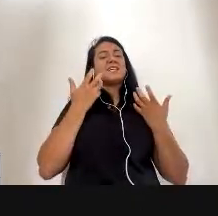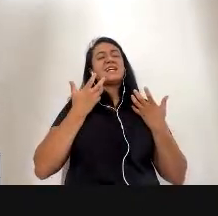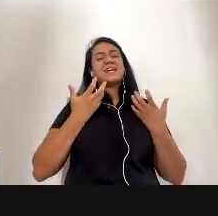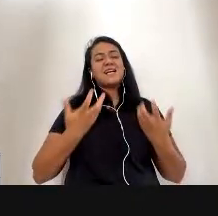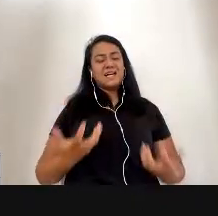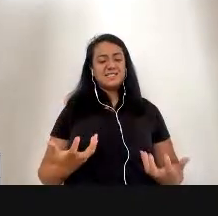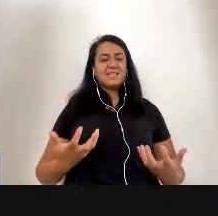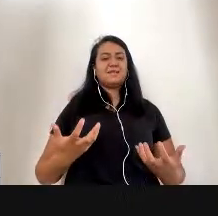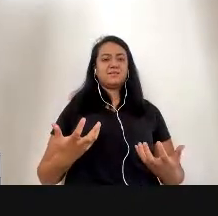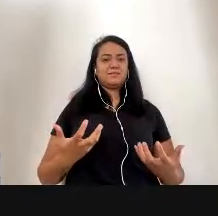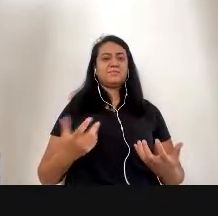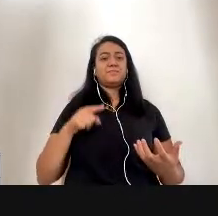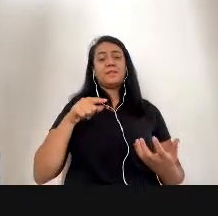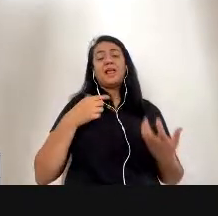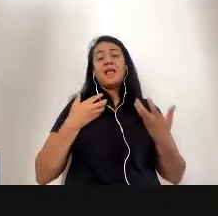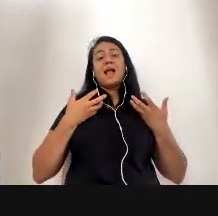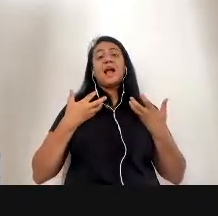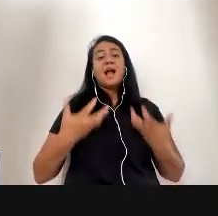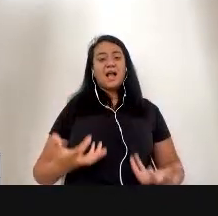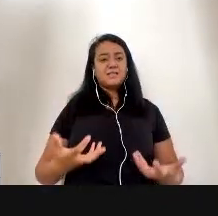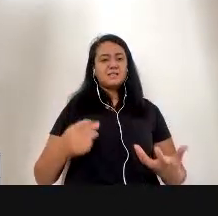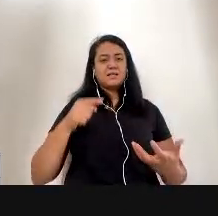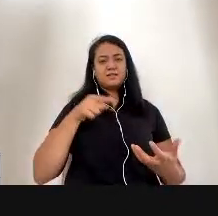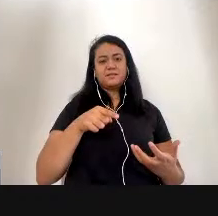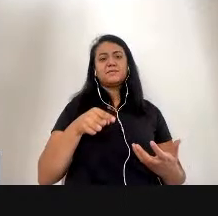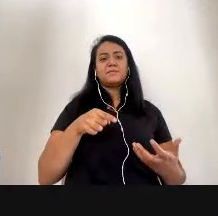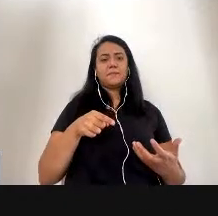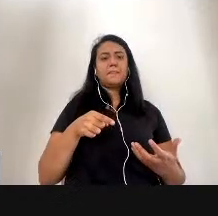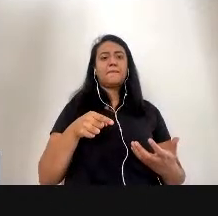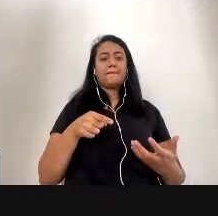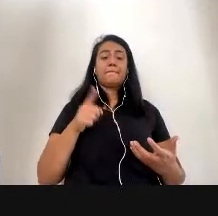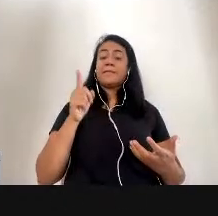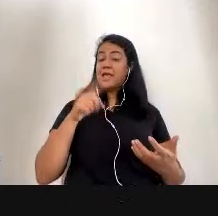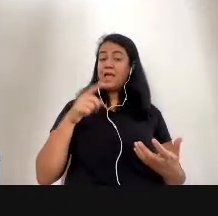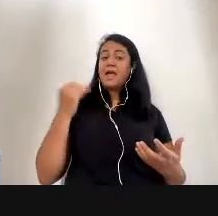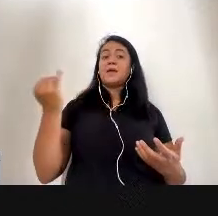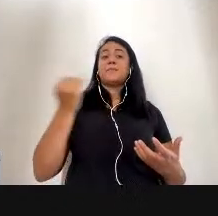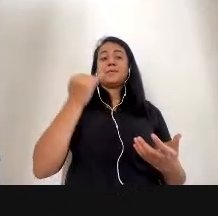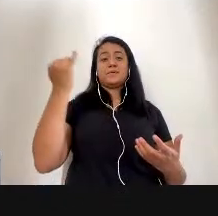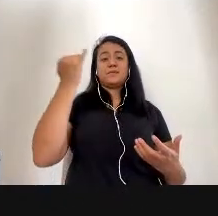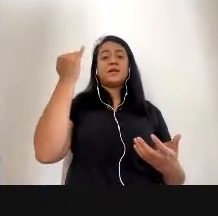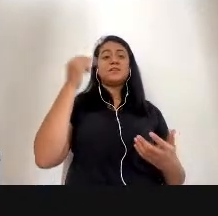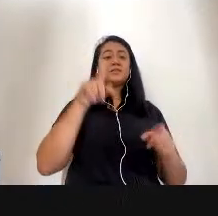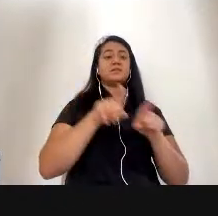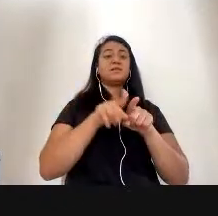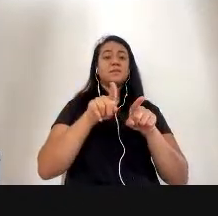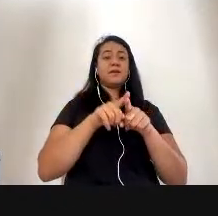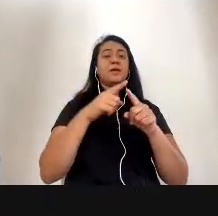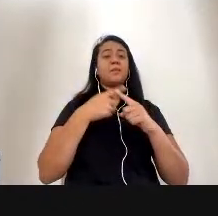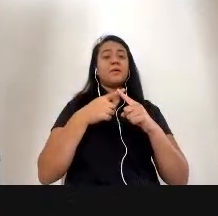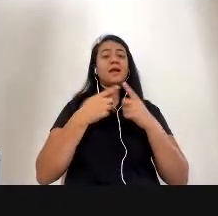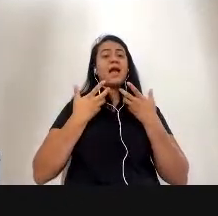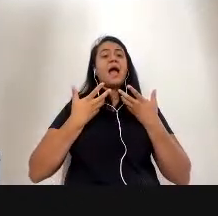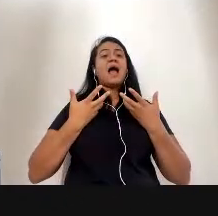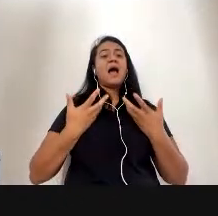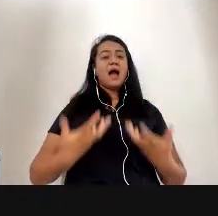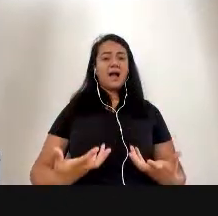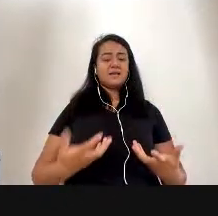E essa experiência de exaustão é importante também, porque quando a gente está cansada, a gente consegue